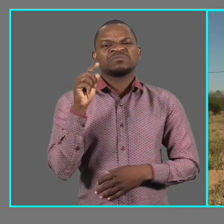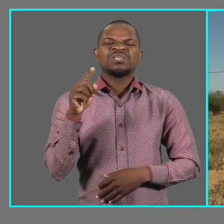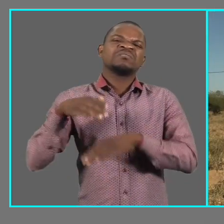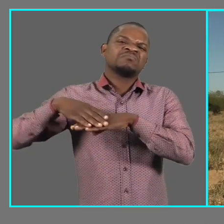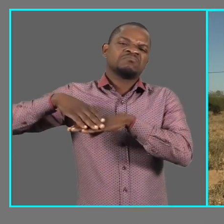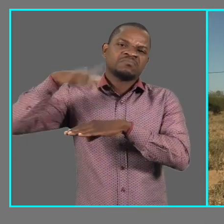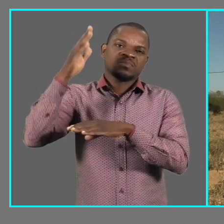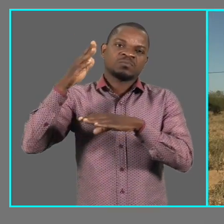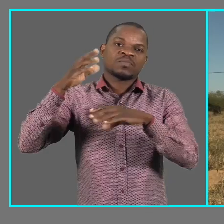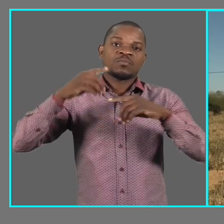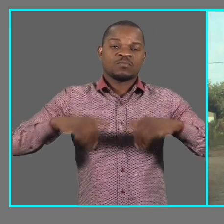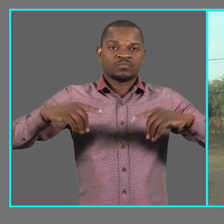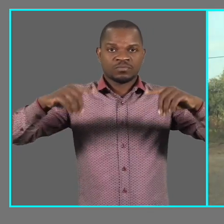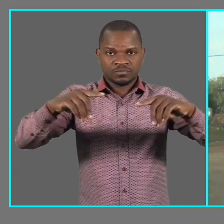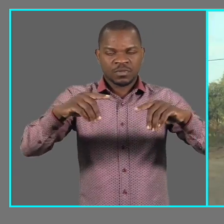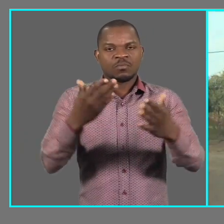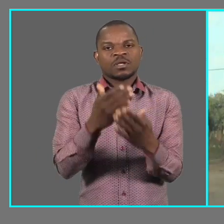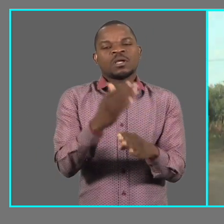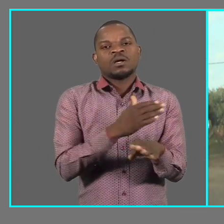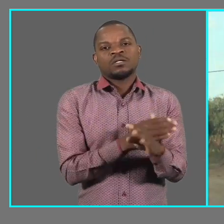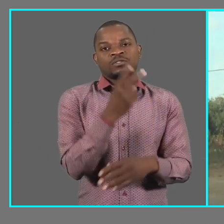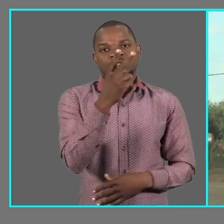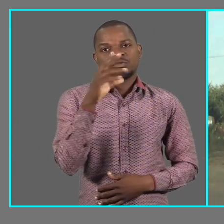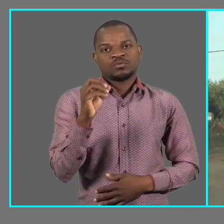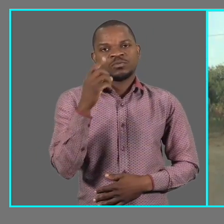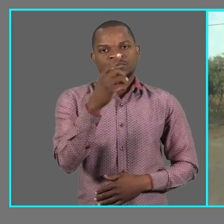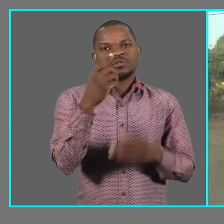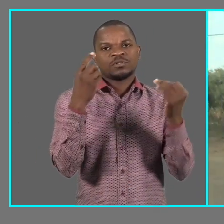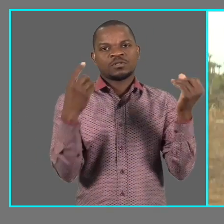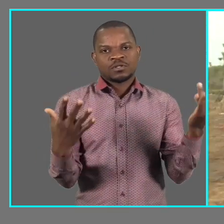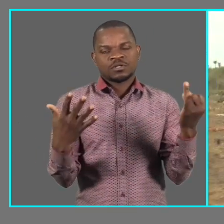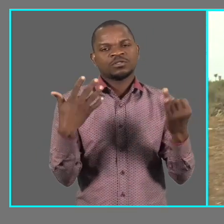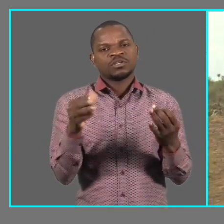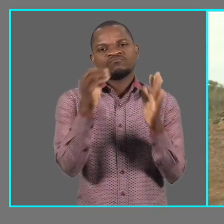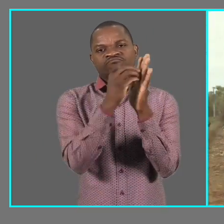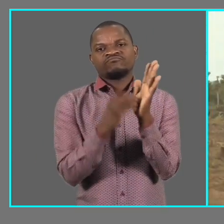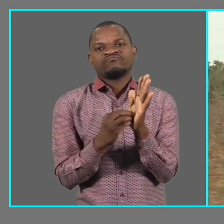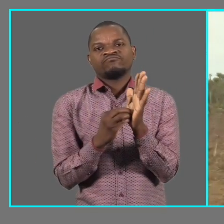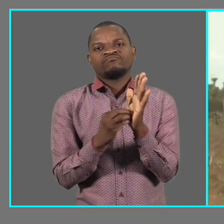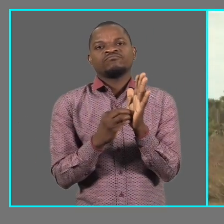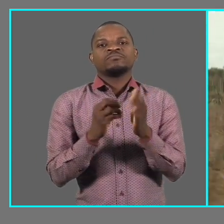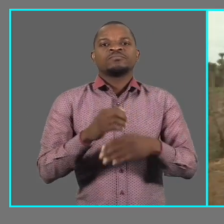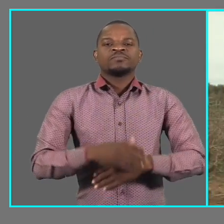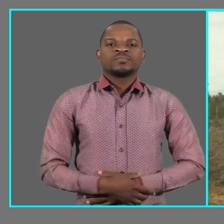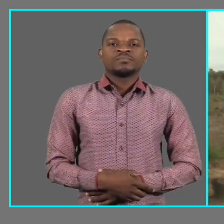.879 habitantes, segundo o censo de 2017.